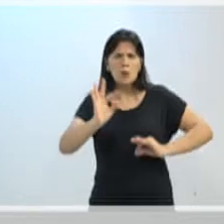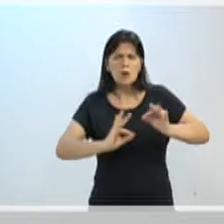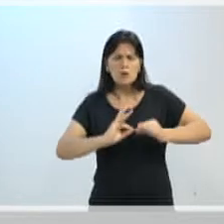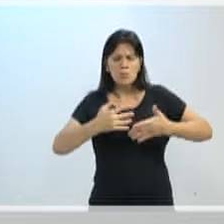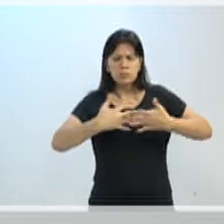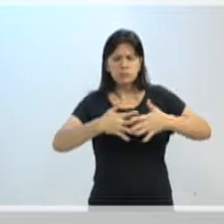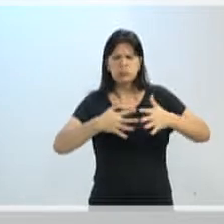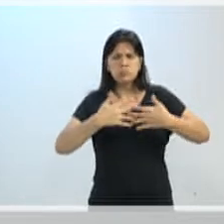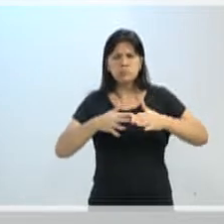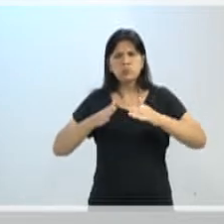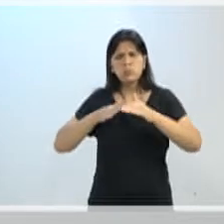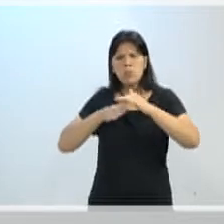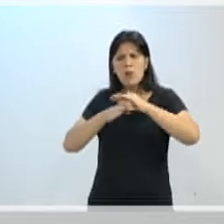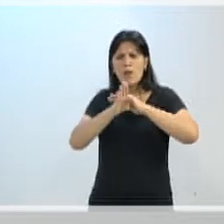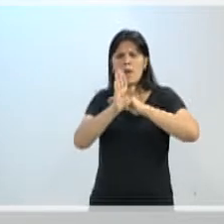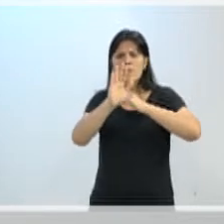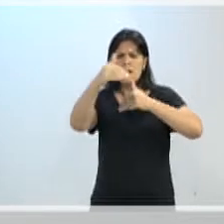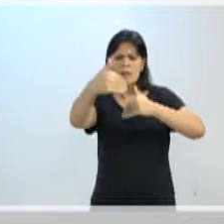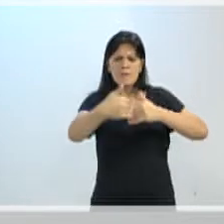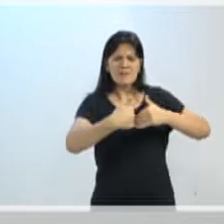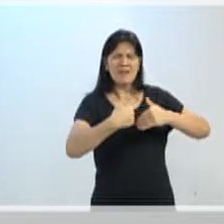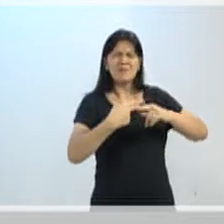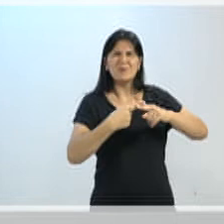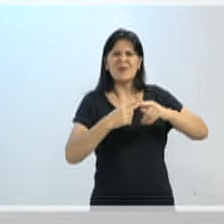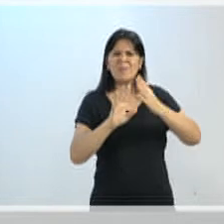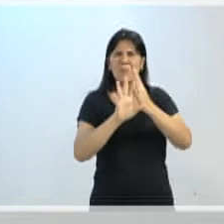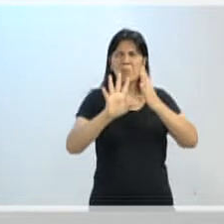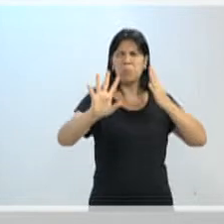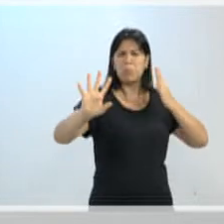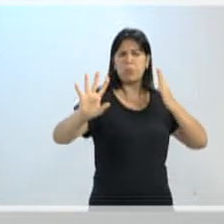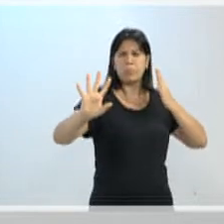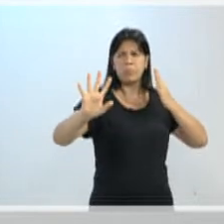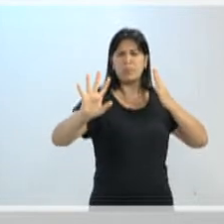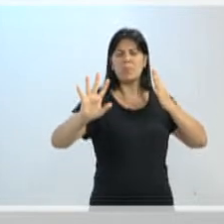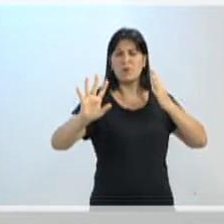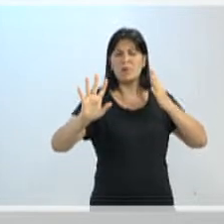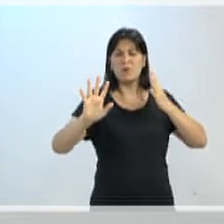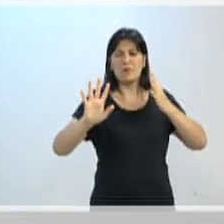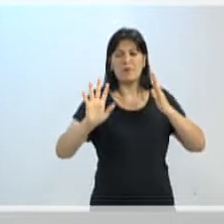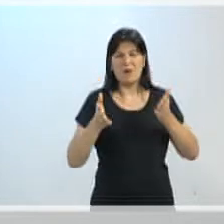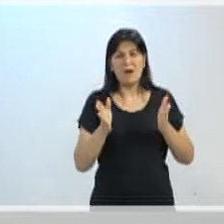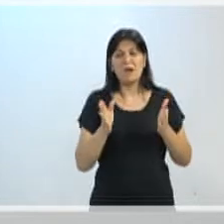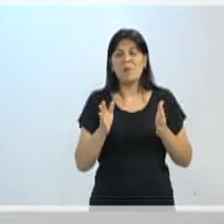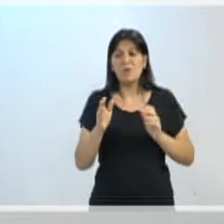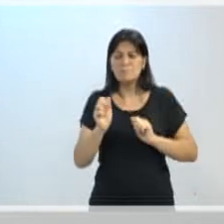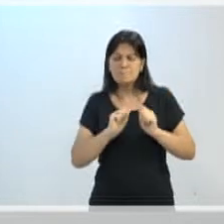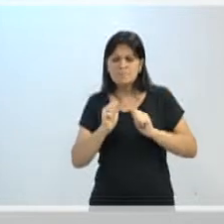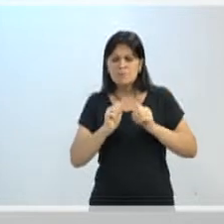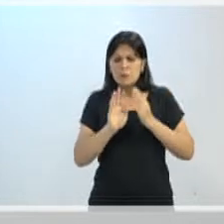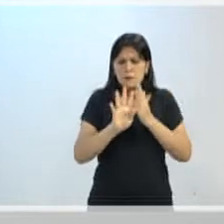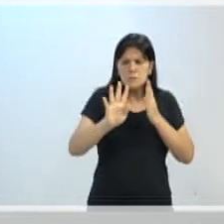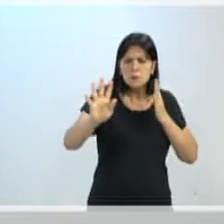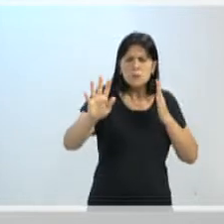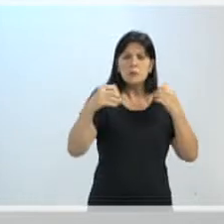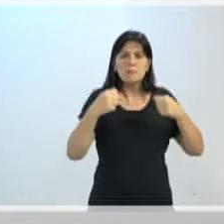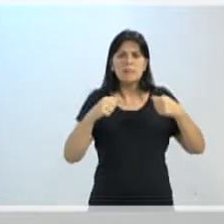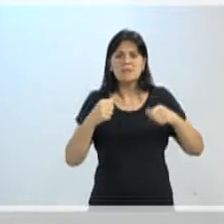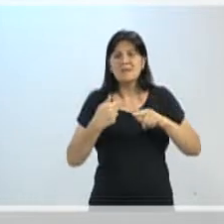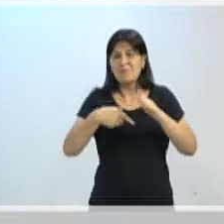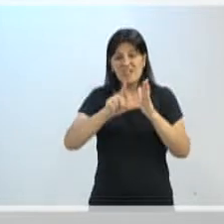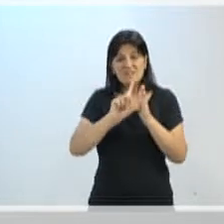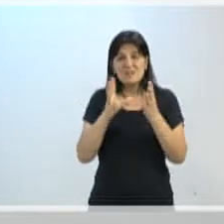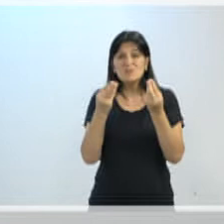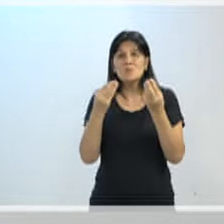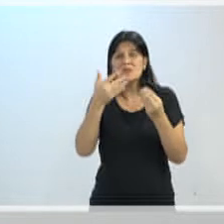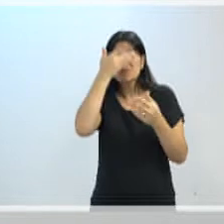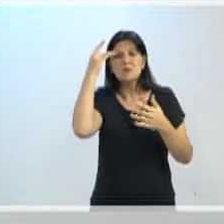embarque e desembarque, para evitar esse tumulto que estava ocorrendo antes da pandemia. agora tem um certo controle por cada fila obrigatória de distanciamento.